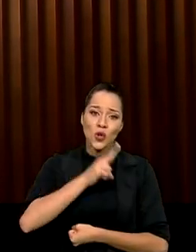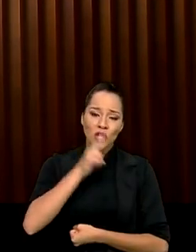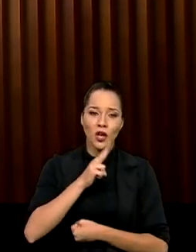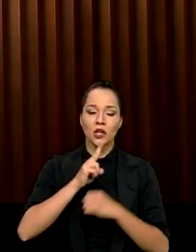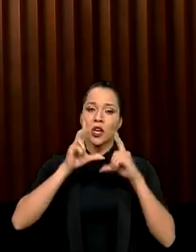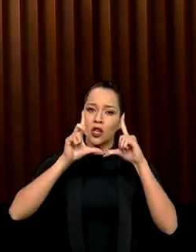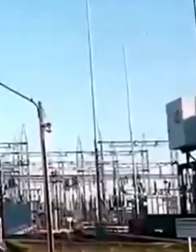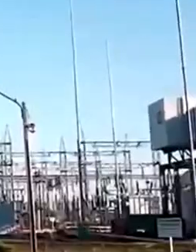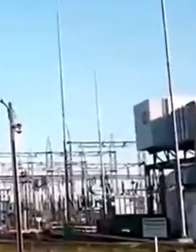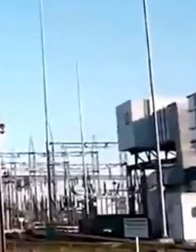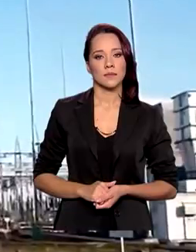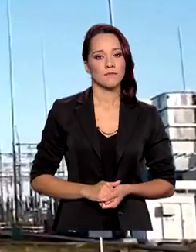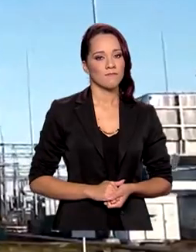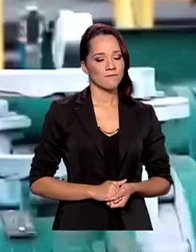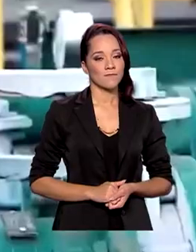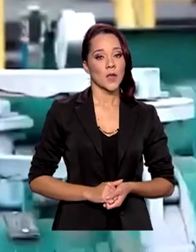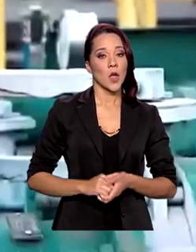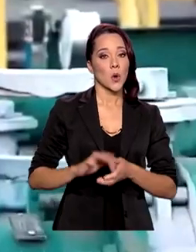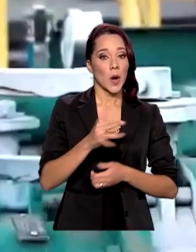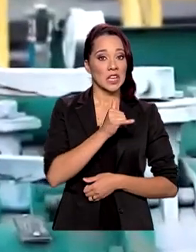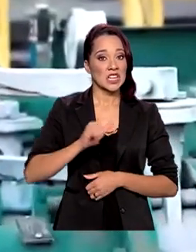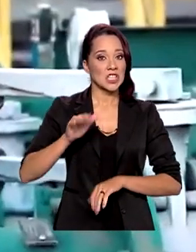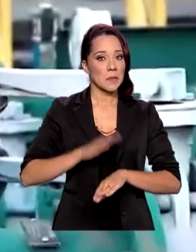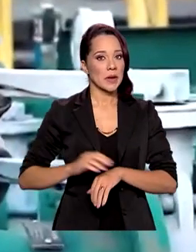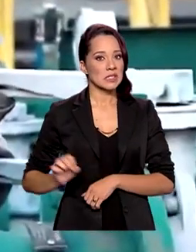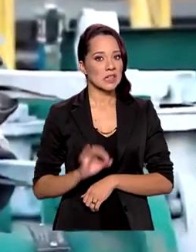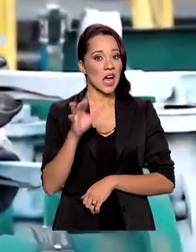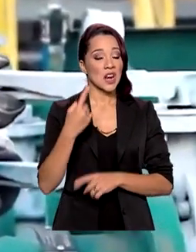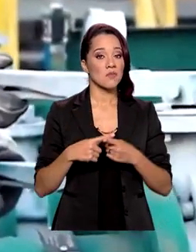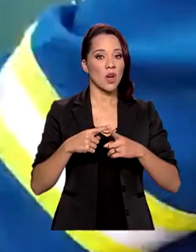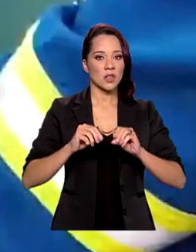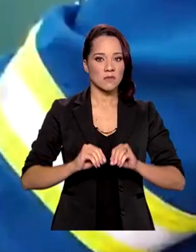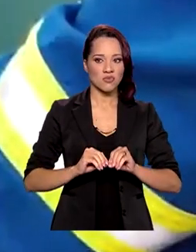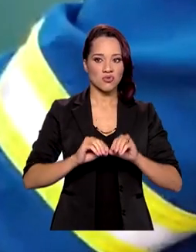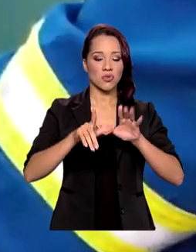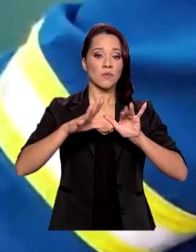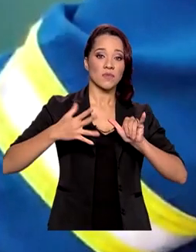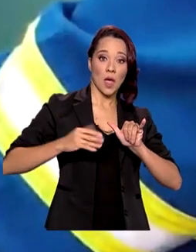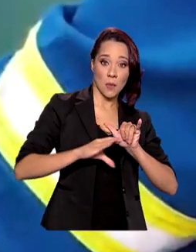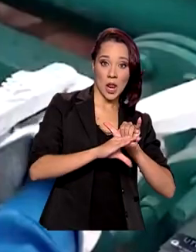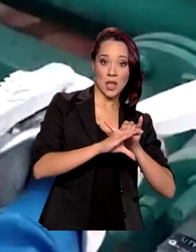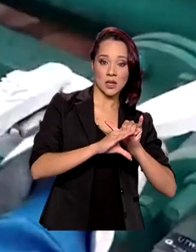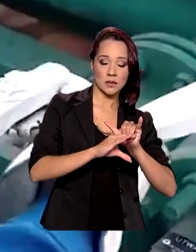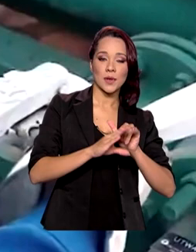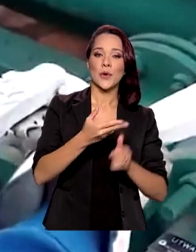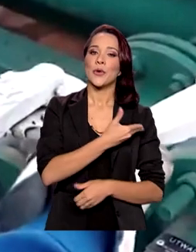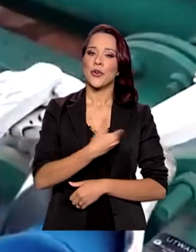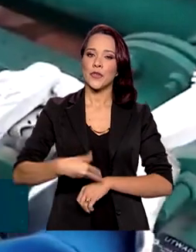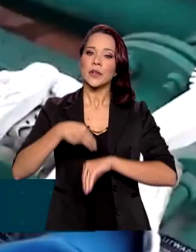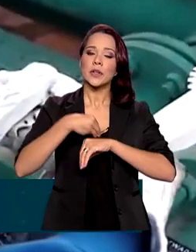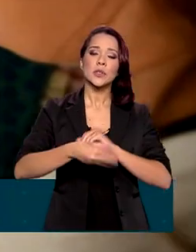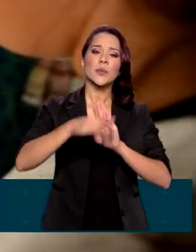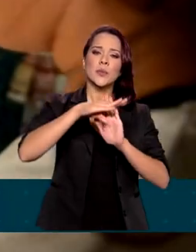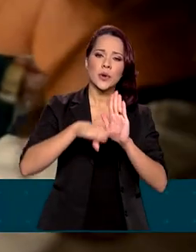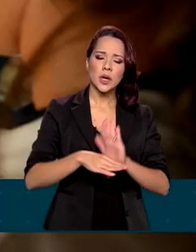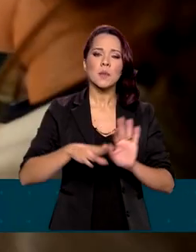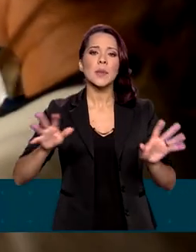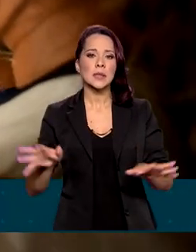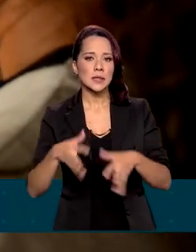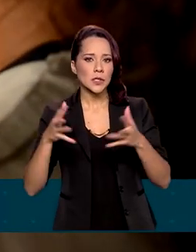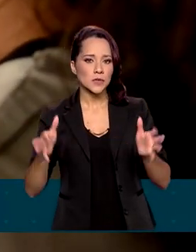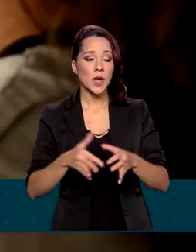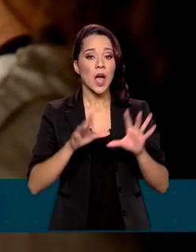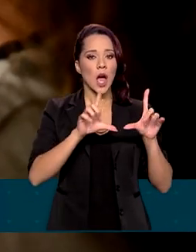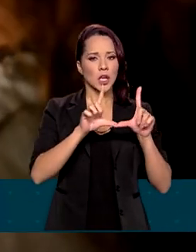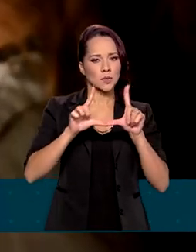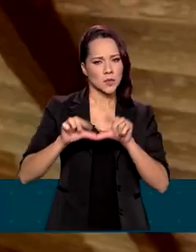redução do consumo. Com a energia mais cara, por causa do acionamento das termoelétricas, o governo lançou um programa para incentivar a